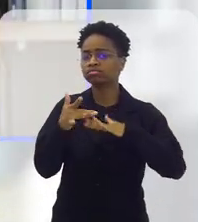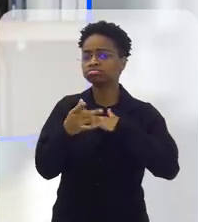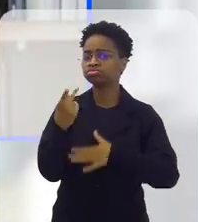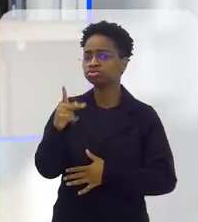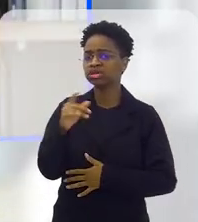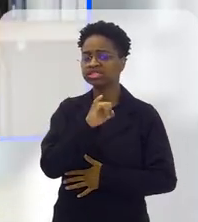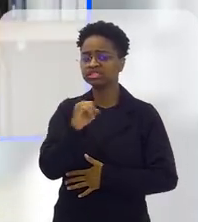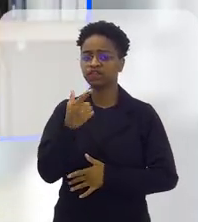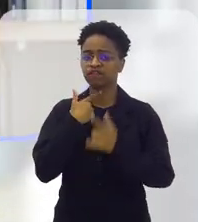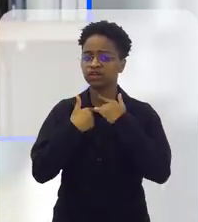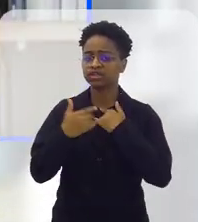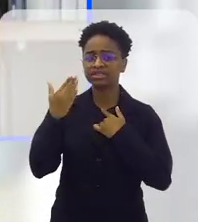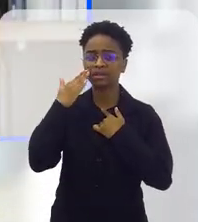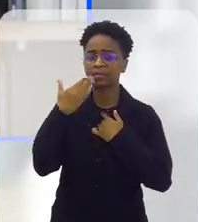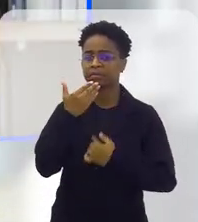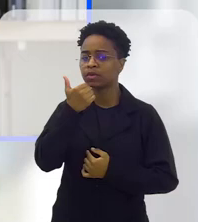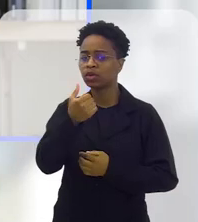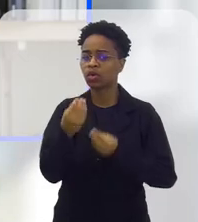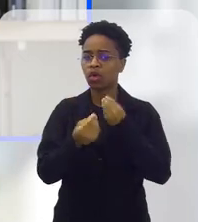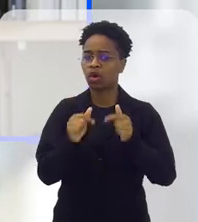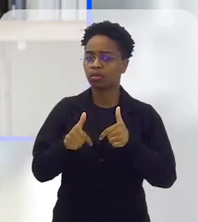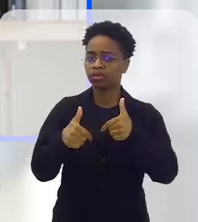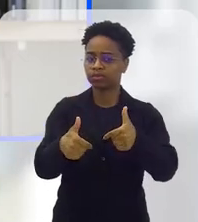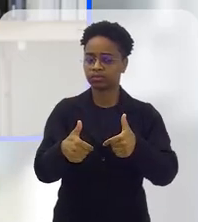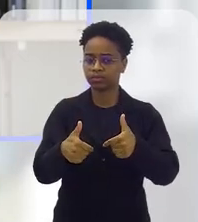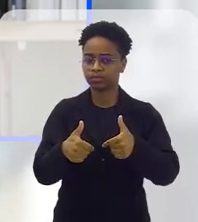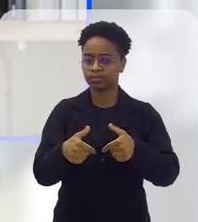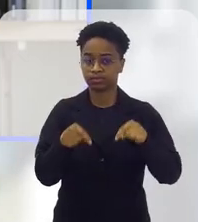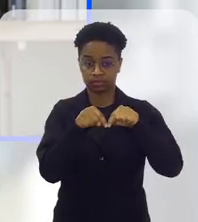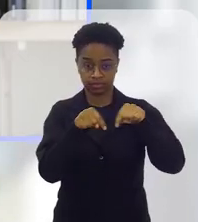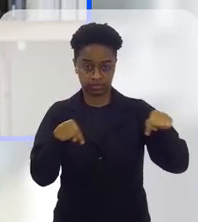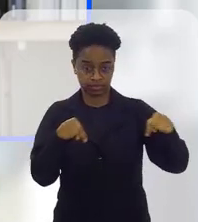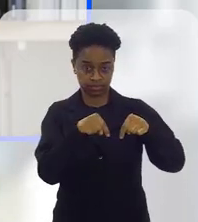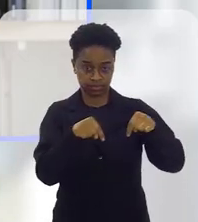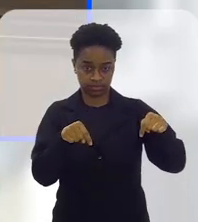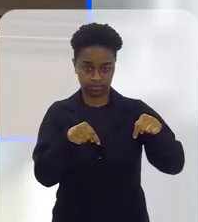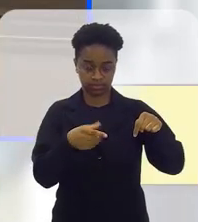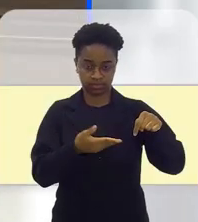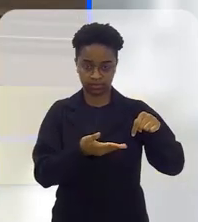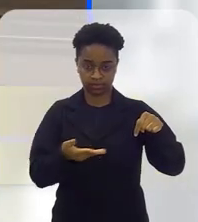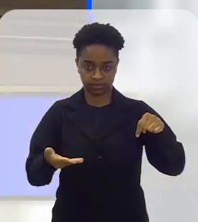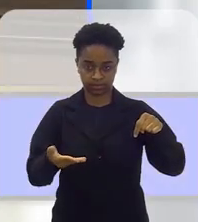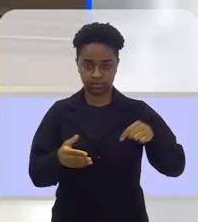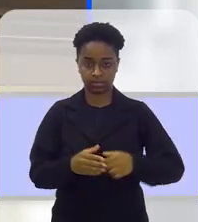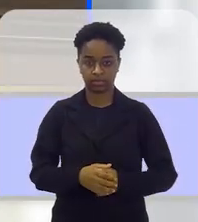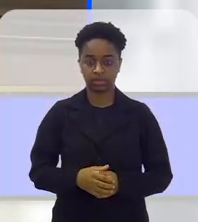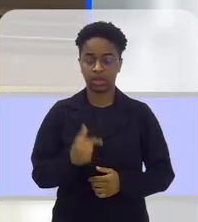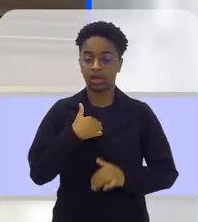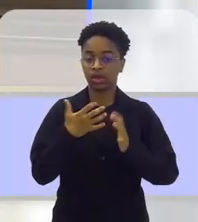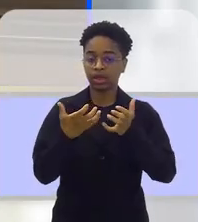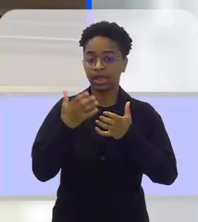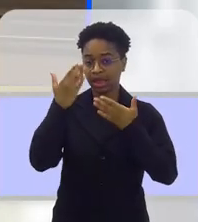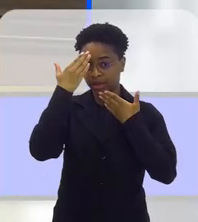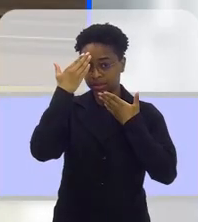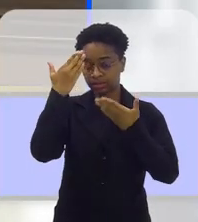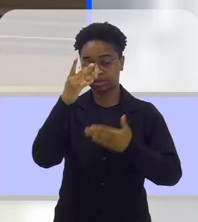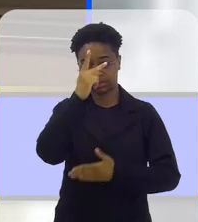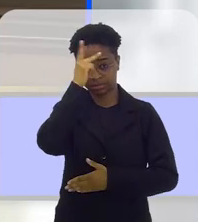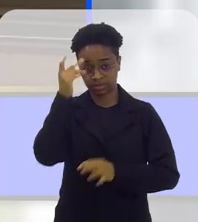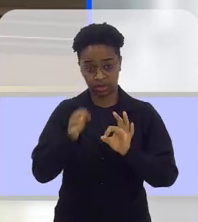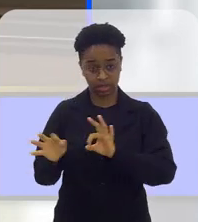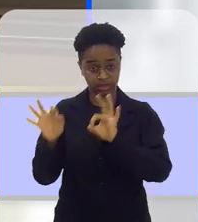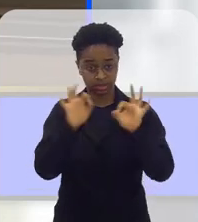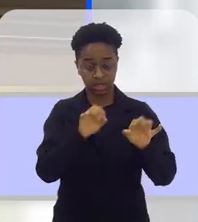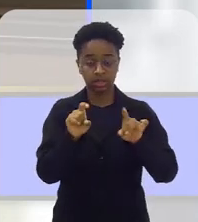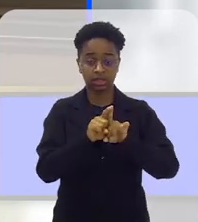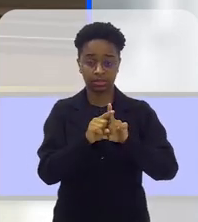social do senhor, para quem quiser saber mais sobre a atividade parlamentar do senhor? É DEP e brasão, tá? Quero agradecer a todos